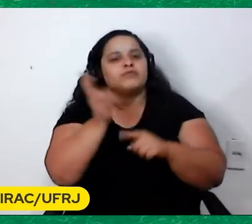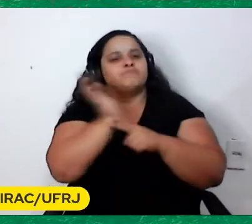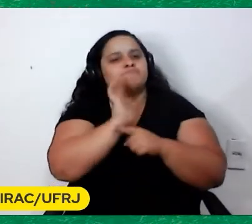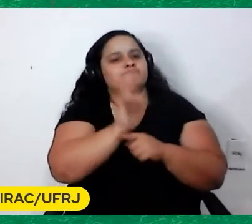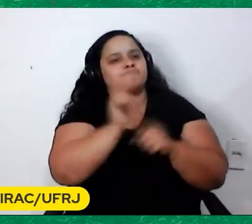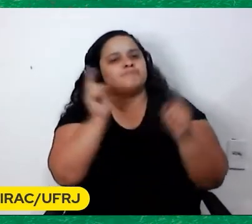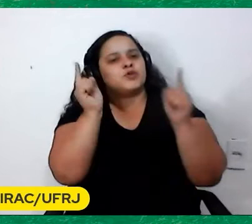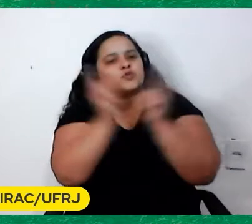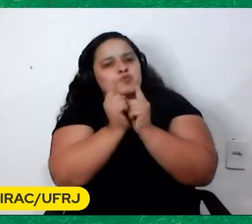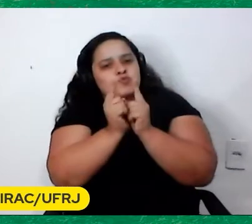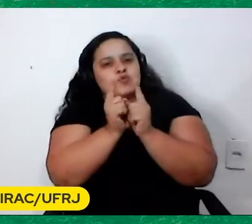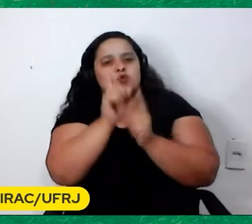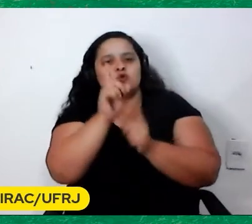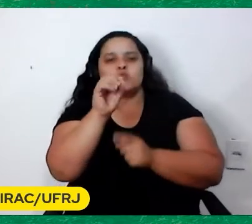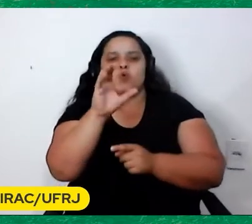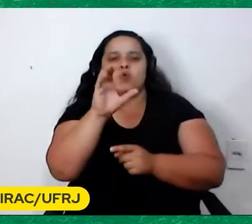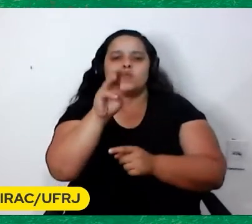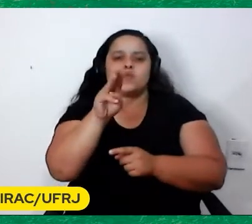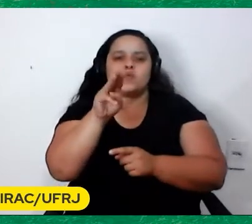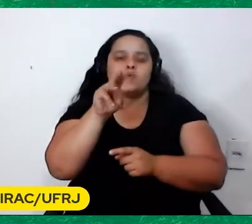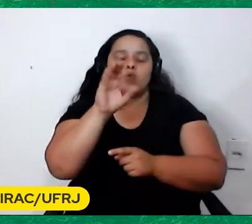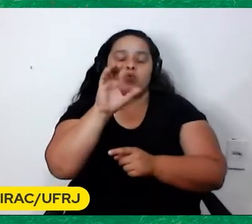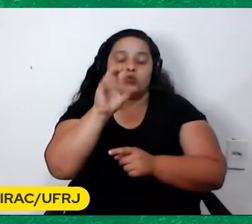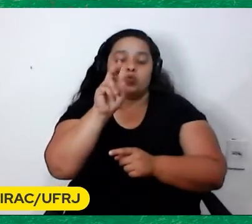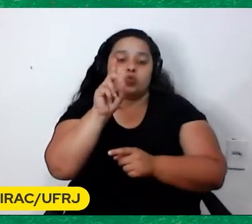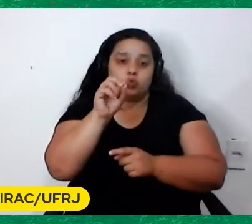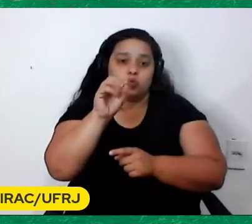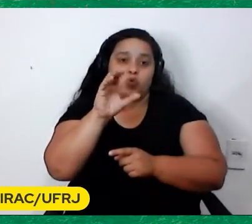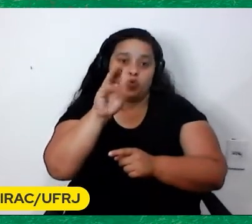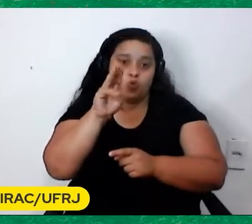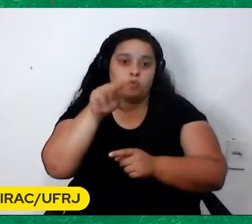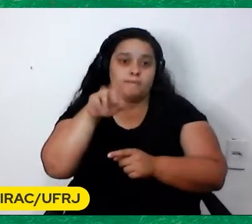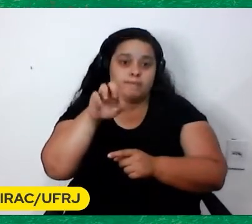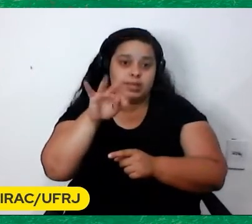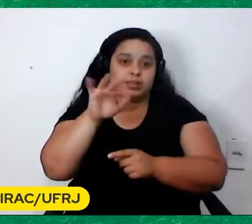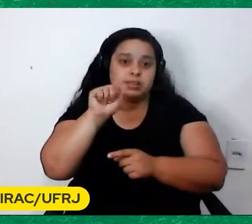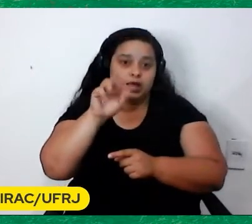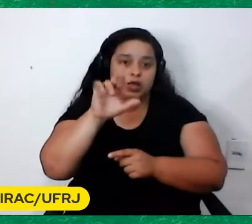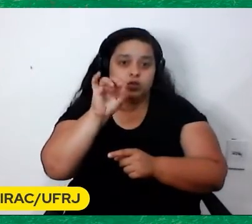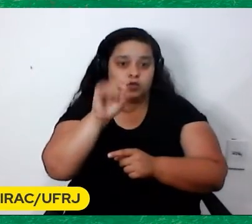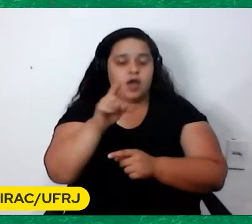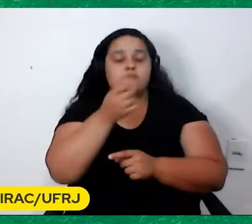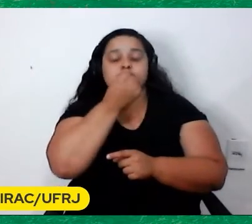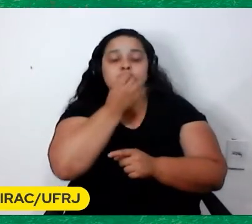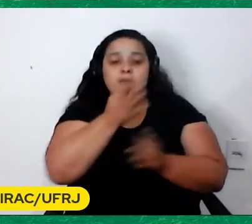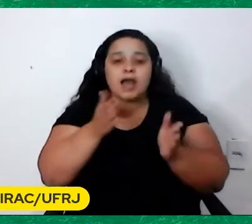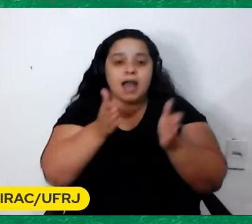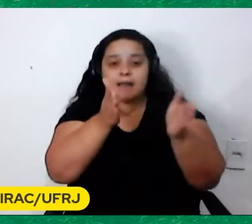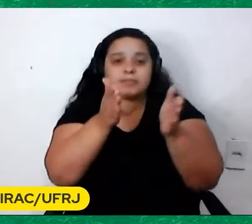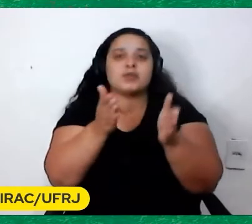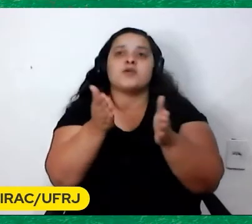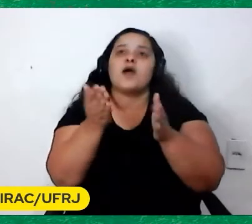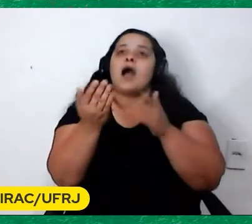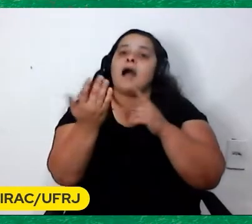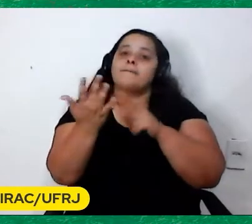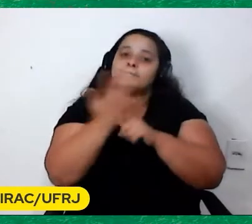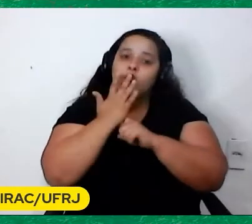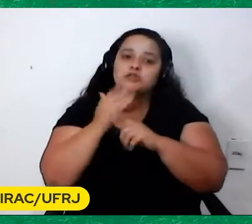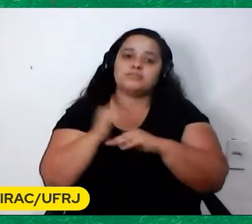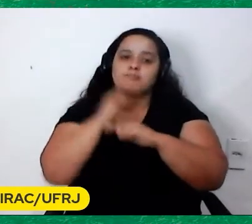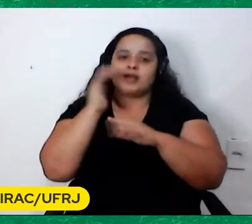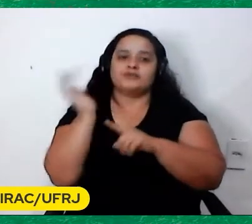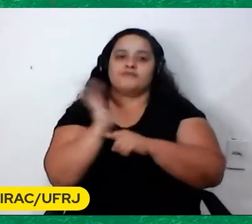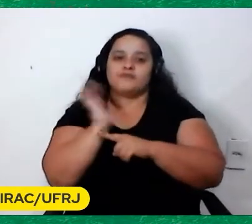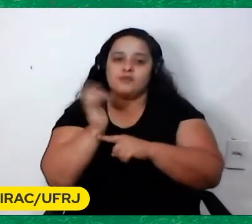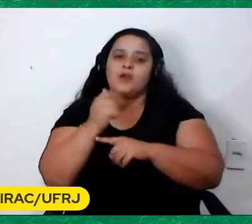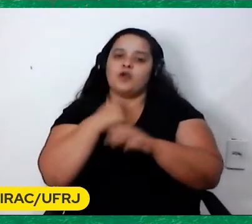deixaram Continua nessa Antônio Você está no caminho Muito bom Realmente E mostra mais filmes E mantenha isso Dessa vez Eu vou